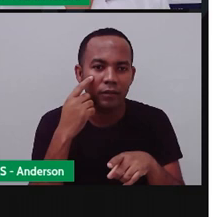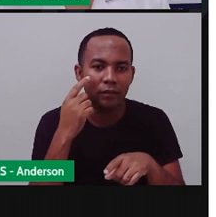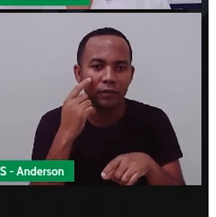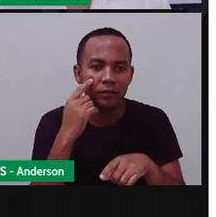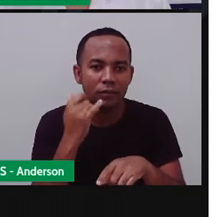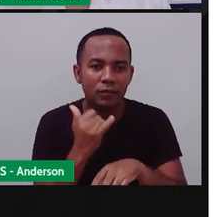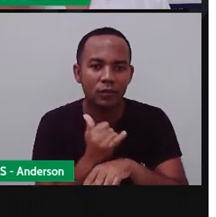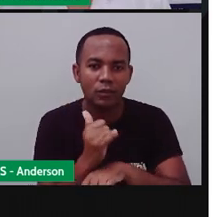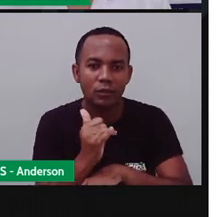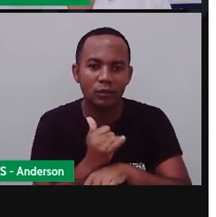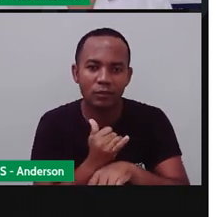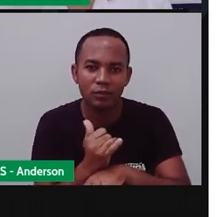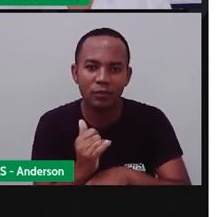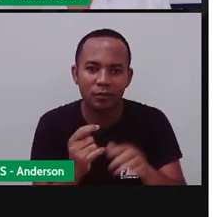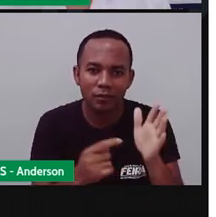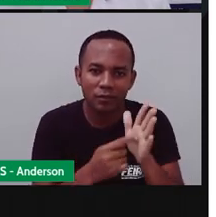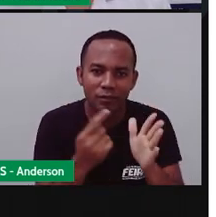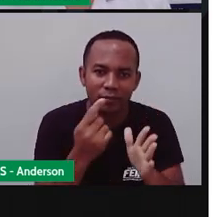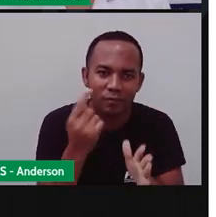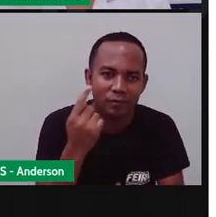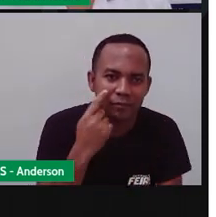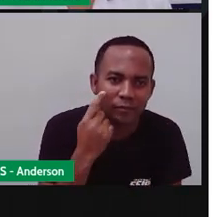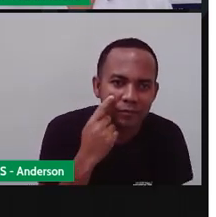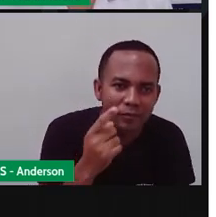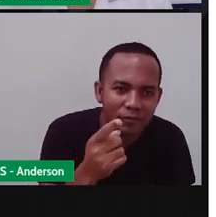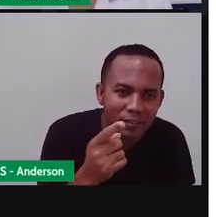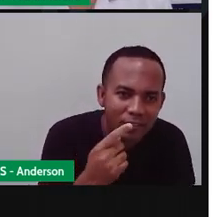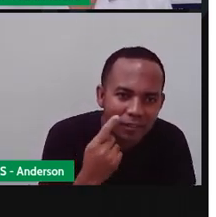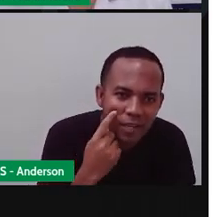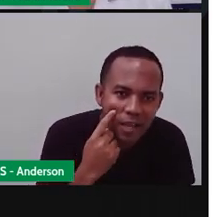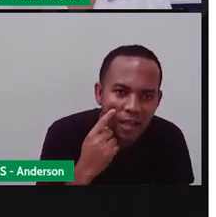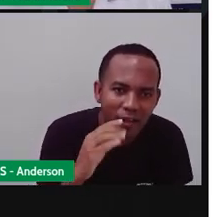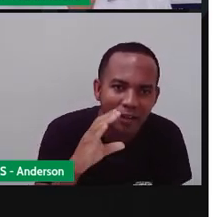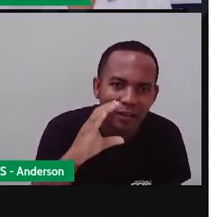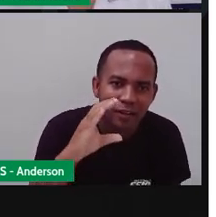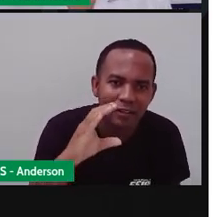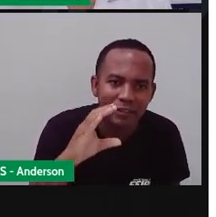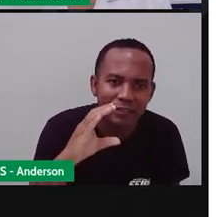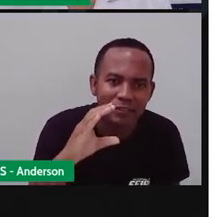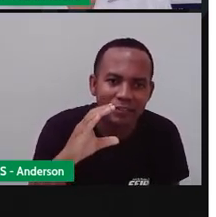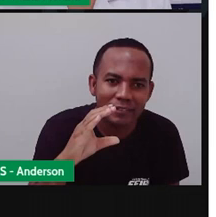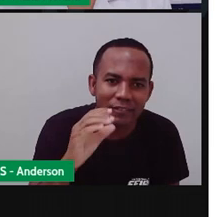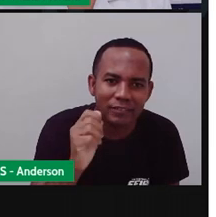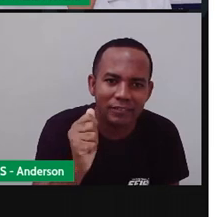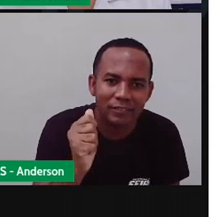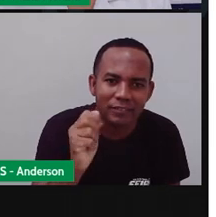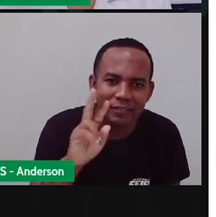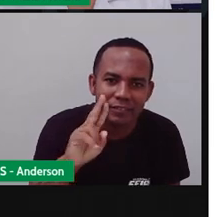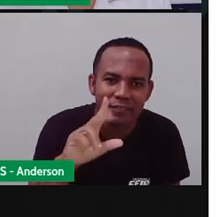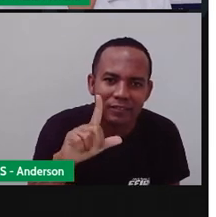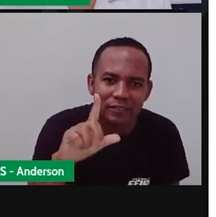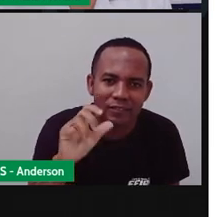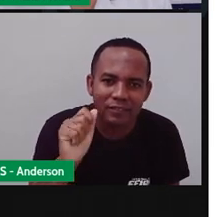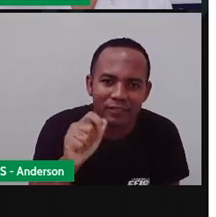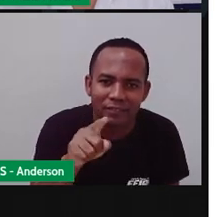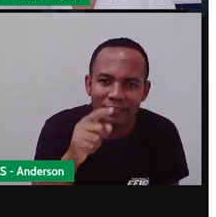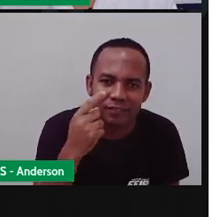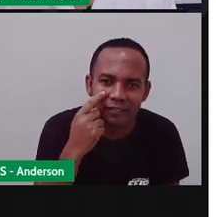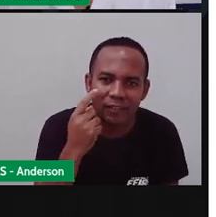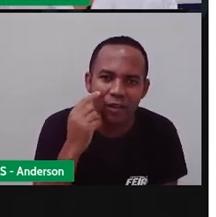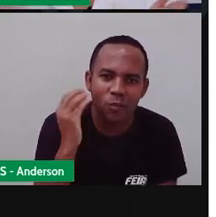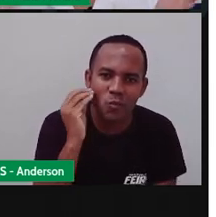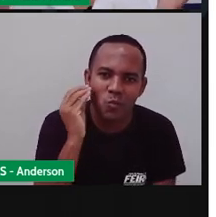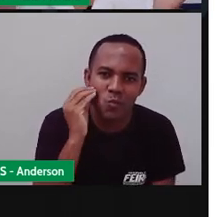Vamos lá? Primeiro, Carla Nery, que mandou aí, manda um beijo para a minha escola, agrária de Oliveira Bairro, Mello, né?